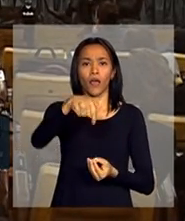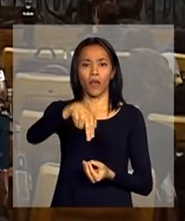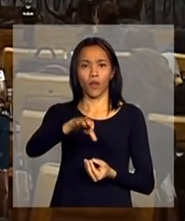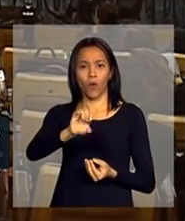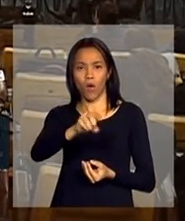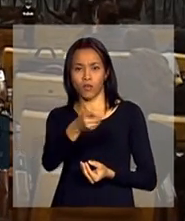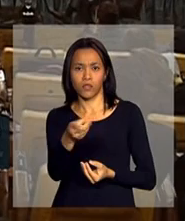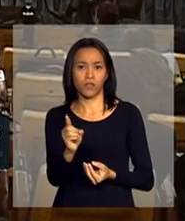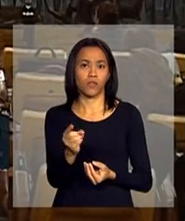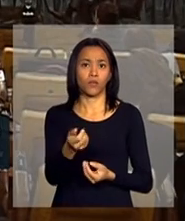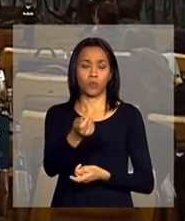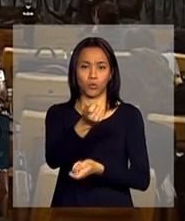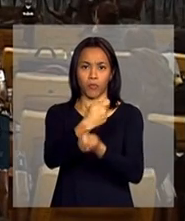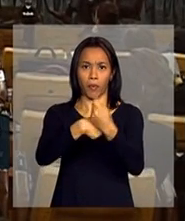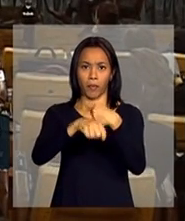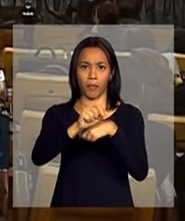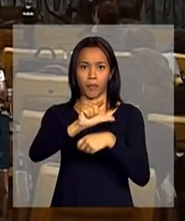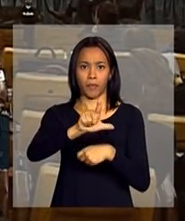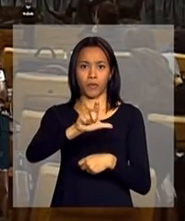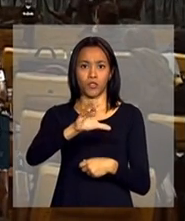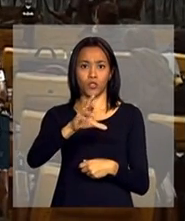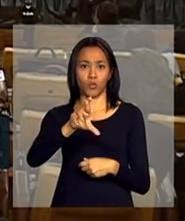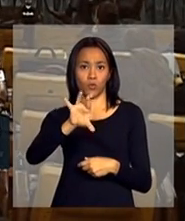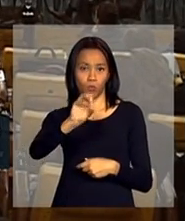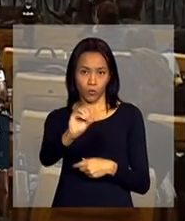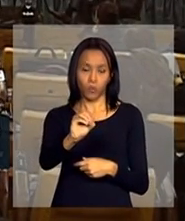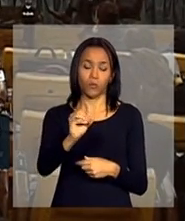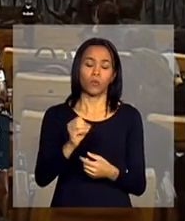lucros, isso aqui eu também apresentar ela a vocês.